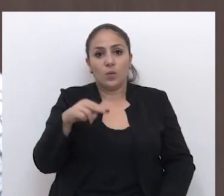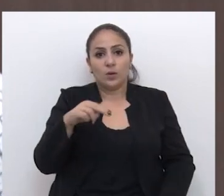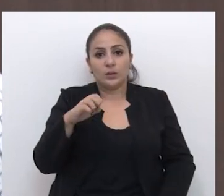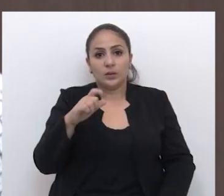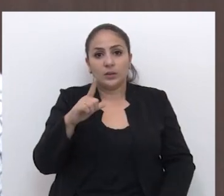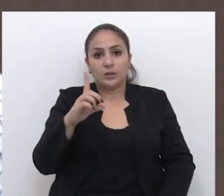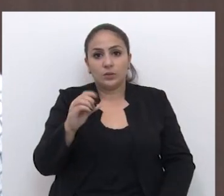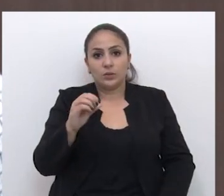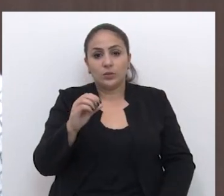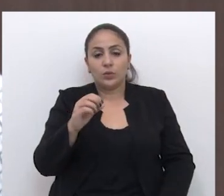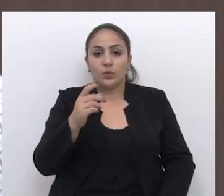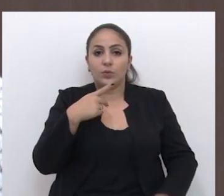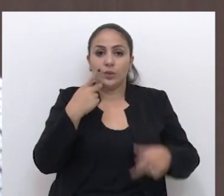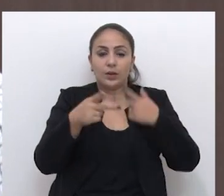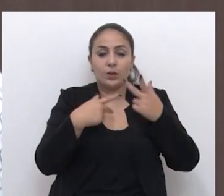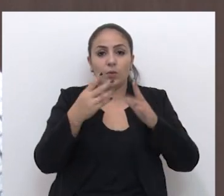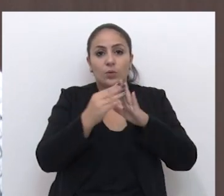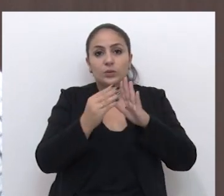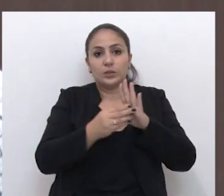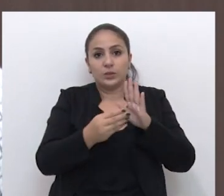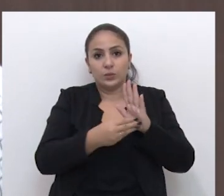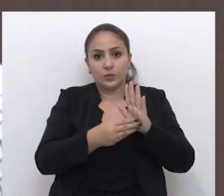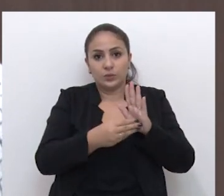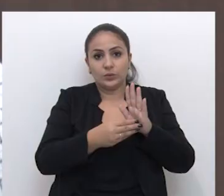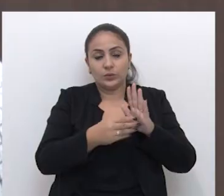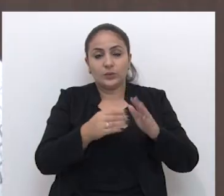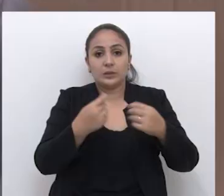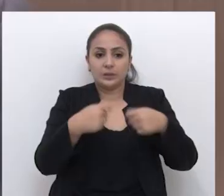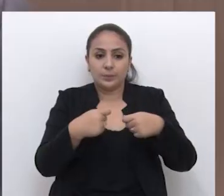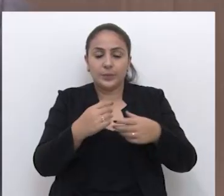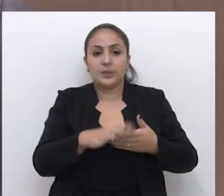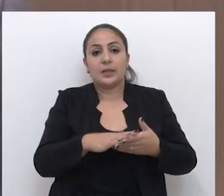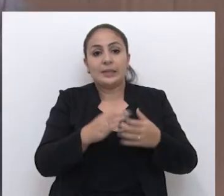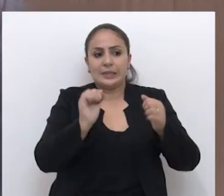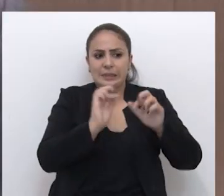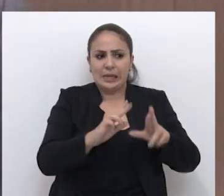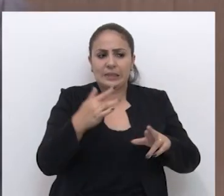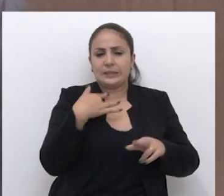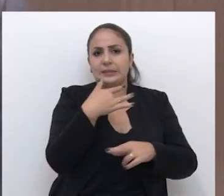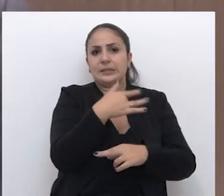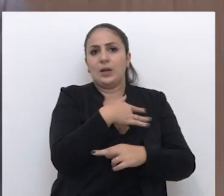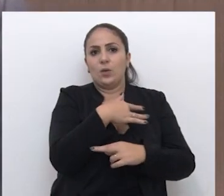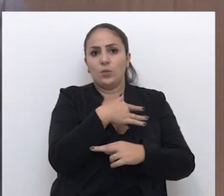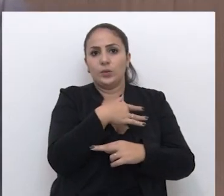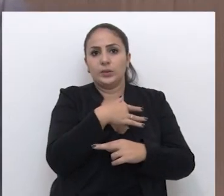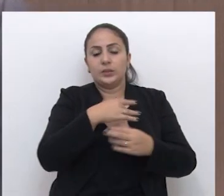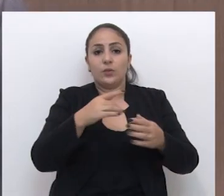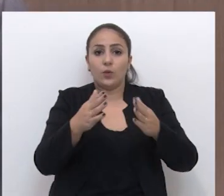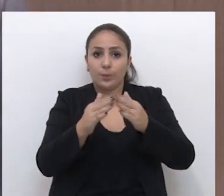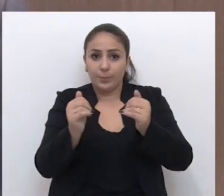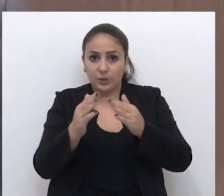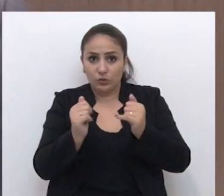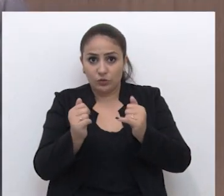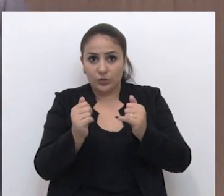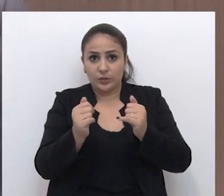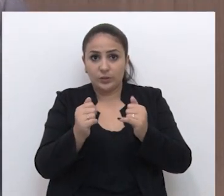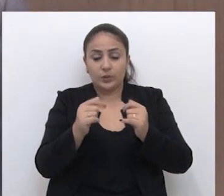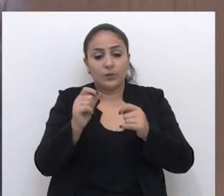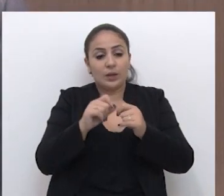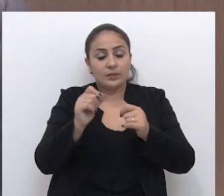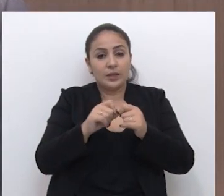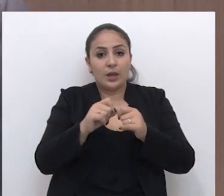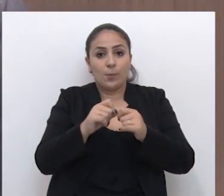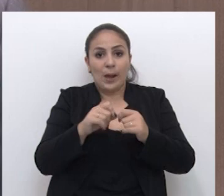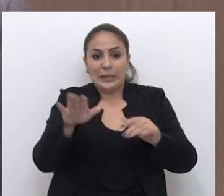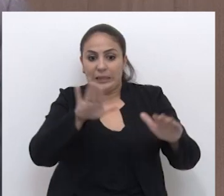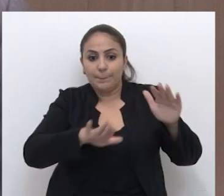Ronaldo Rosa relatou o conteúdo de algumas demandas. Na área da saúde, foi solicitado que se faça lá